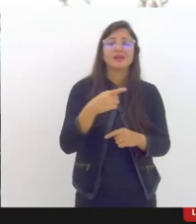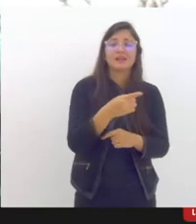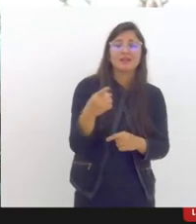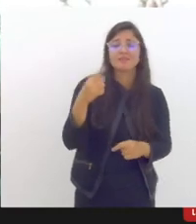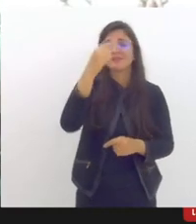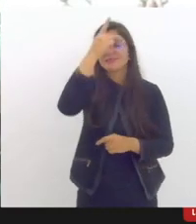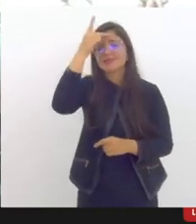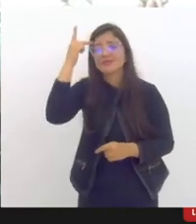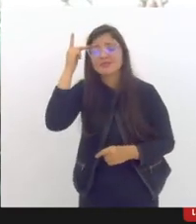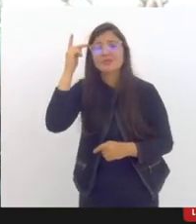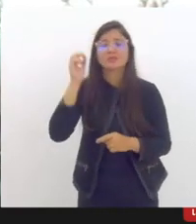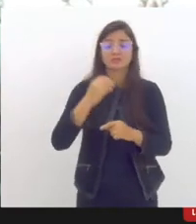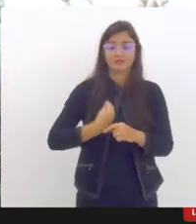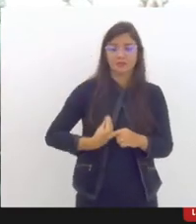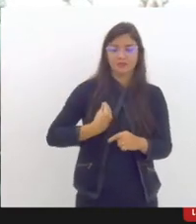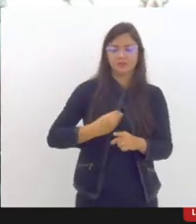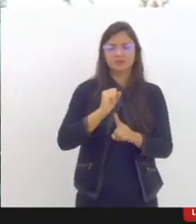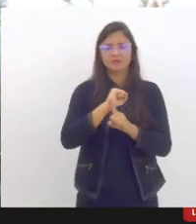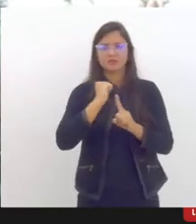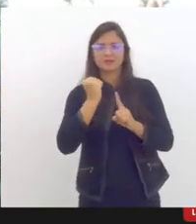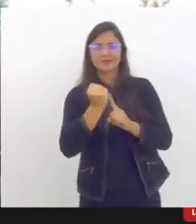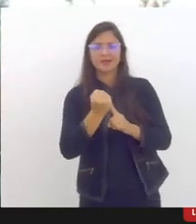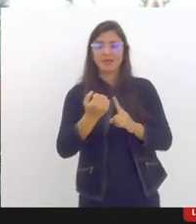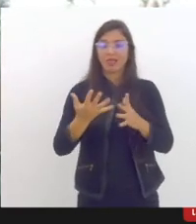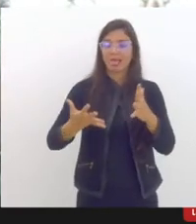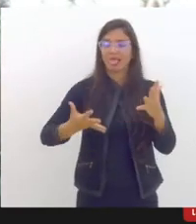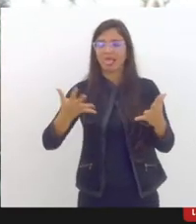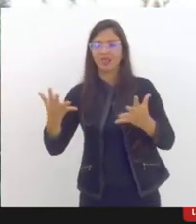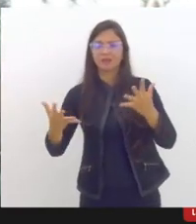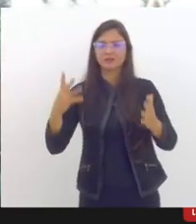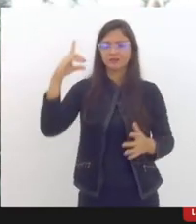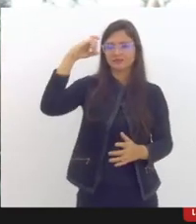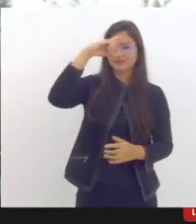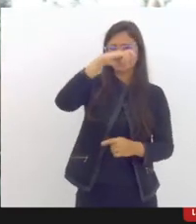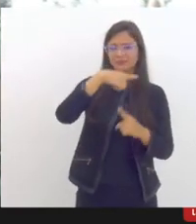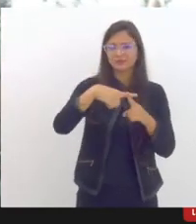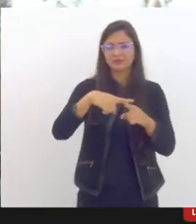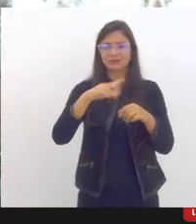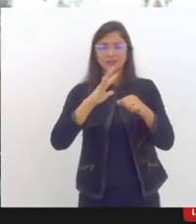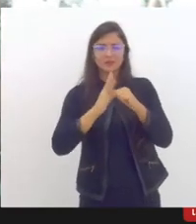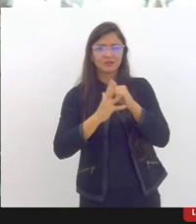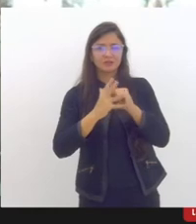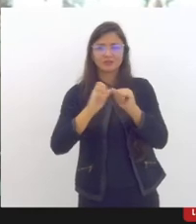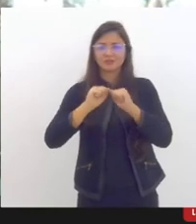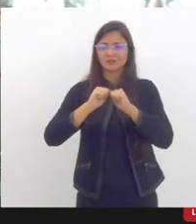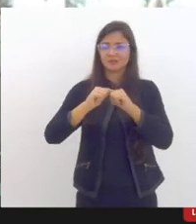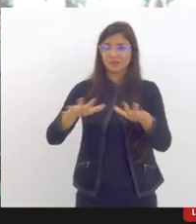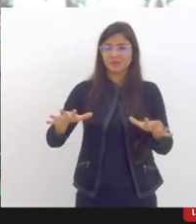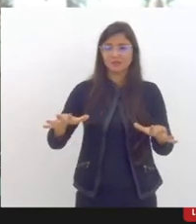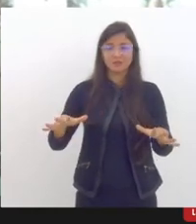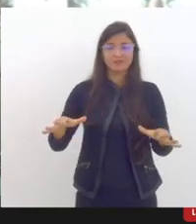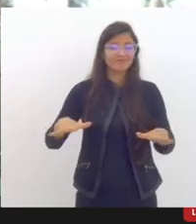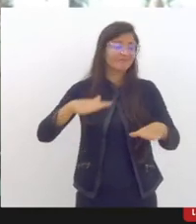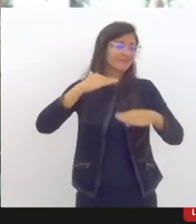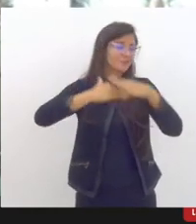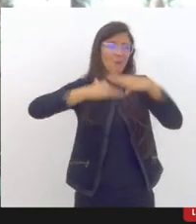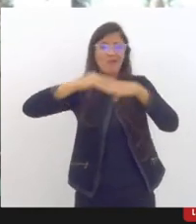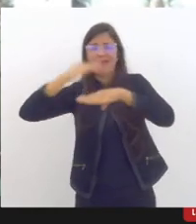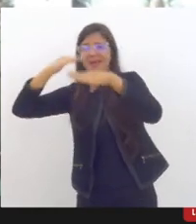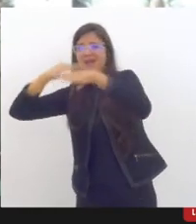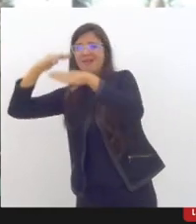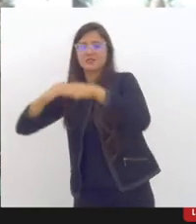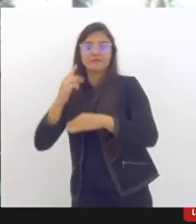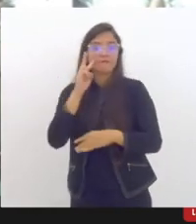organização da vida social e nível mundial a pandemia escancarou um abismo de desigualdade entre